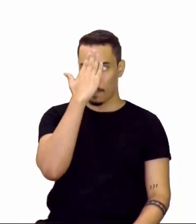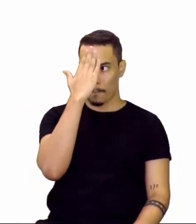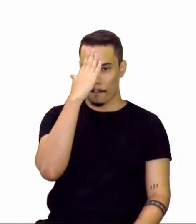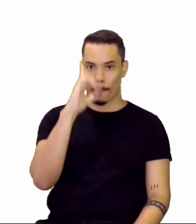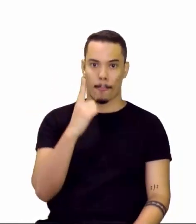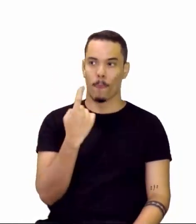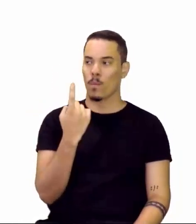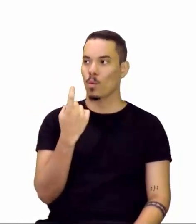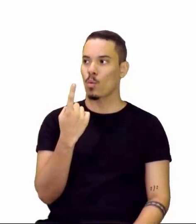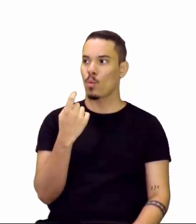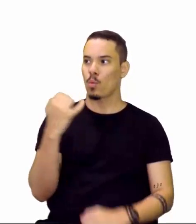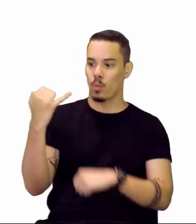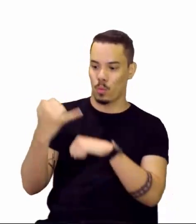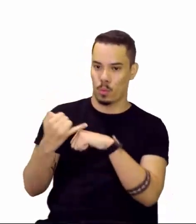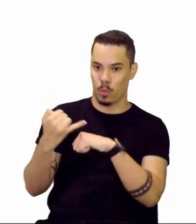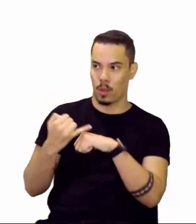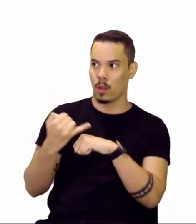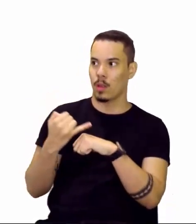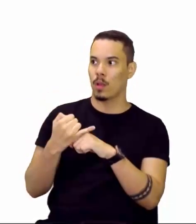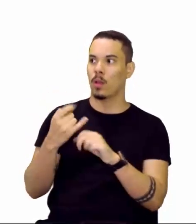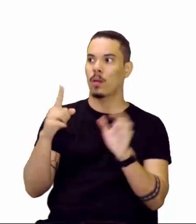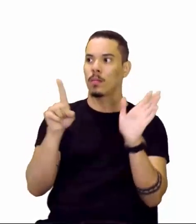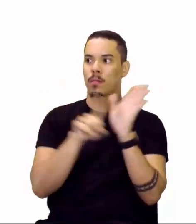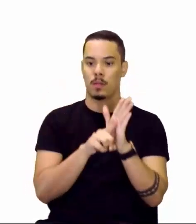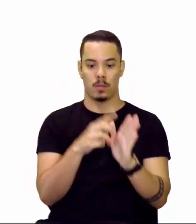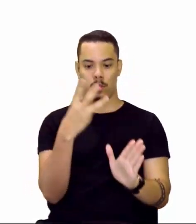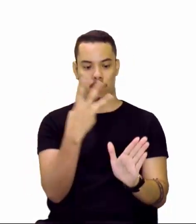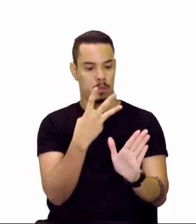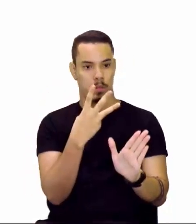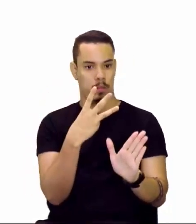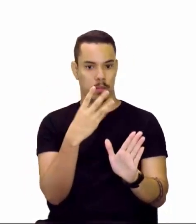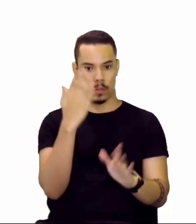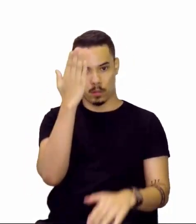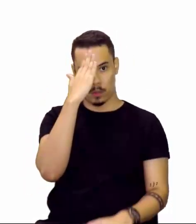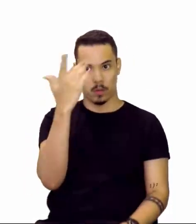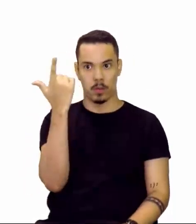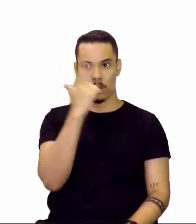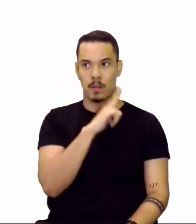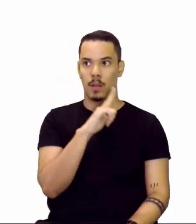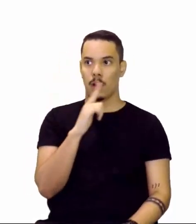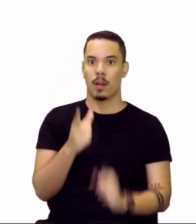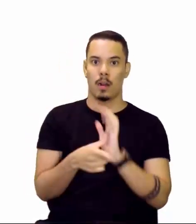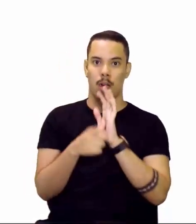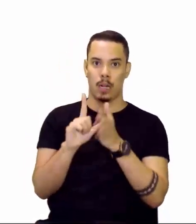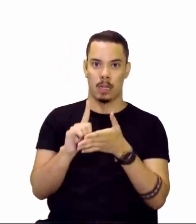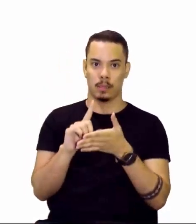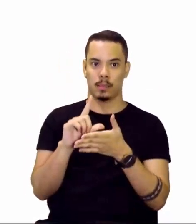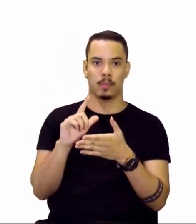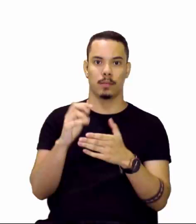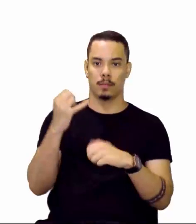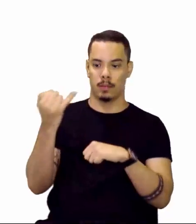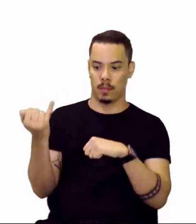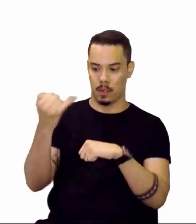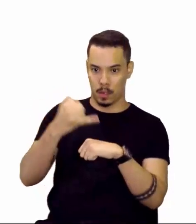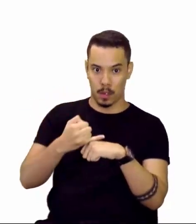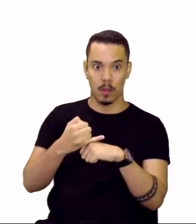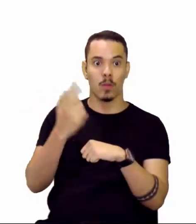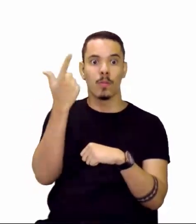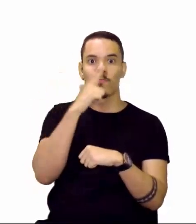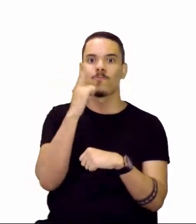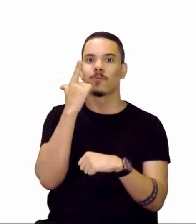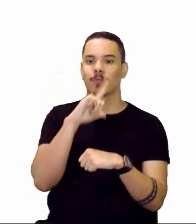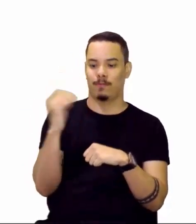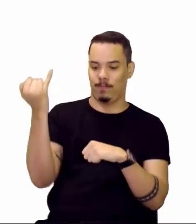íon de carga menos 3, nós estamos em um ânimo, tá certo? Porque ele ganhou